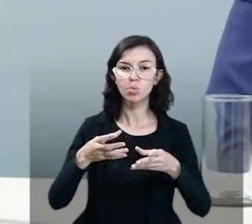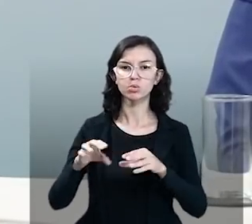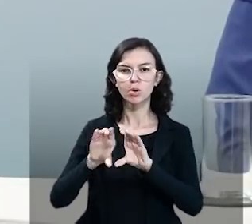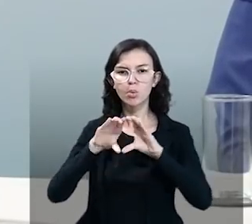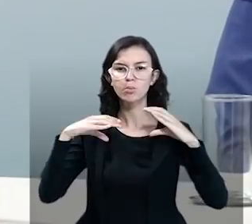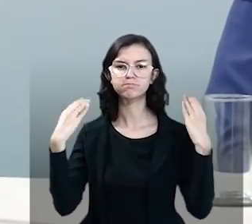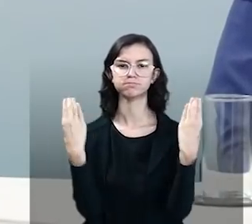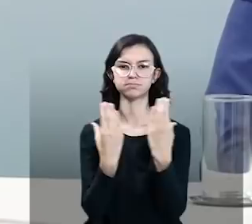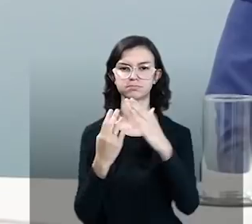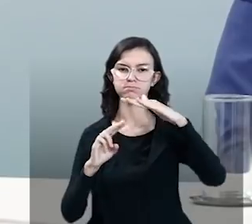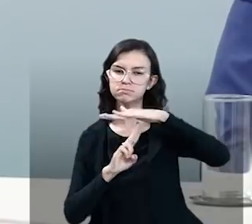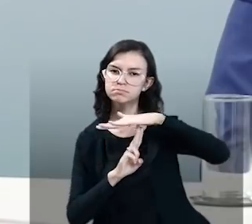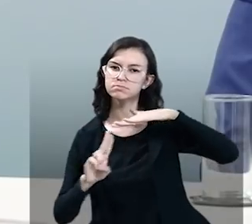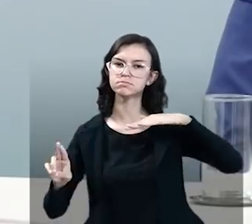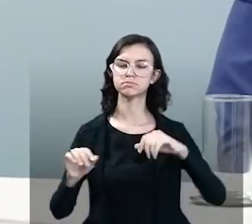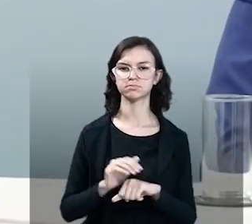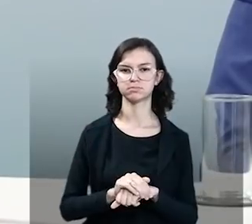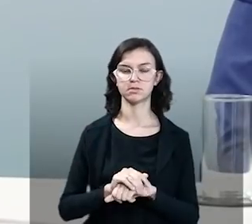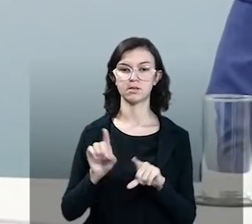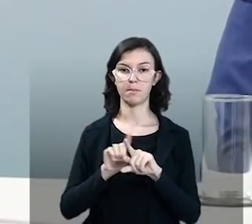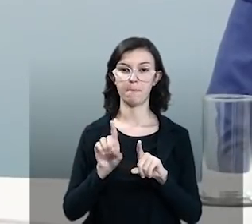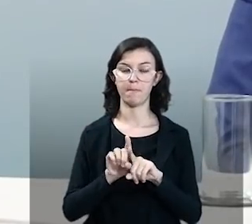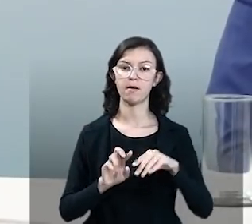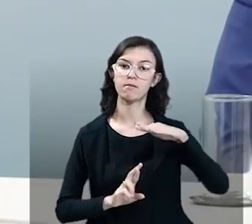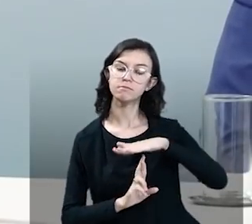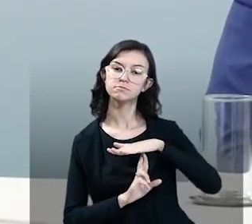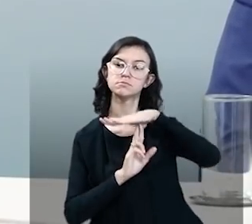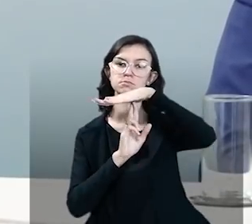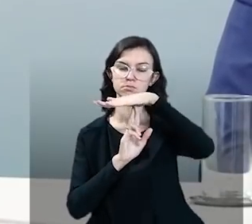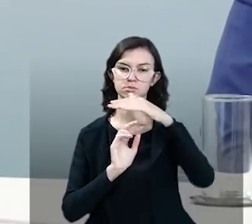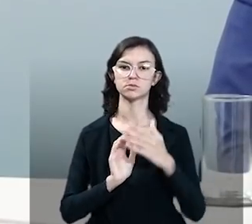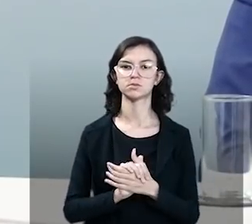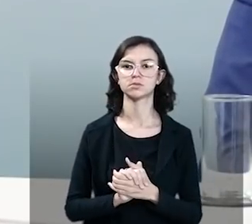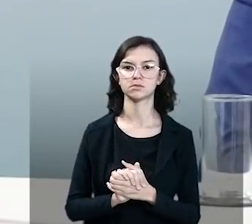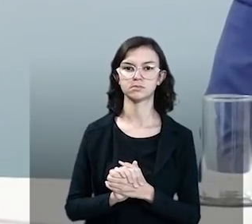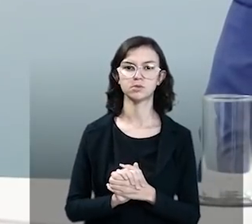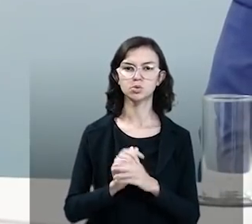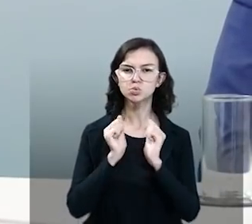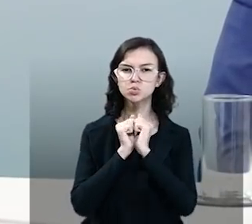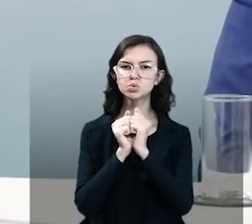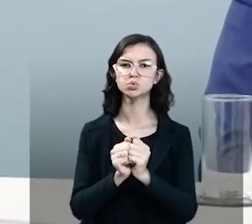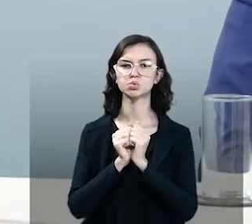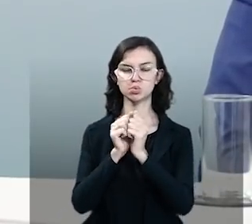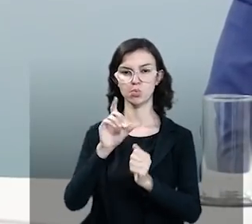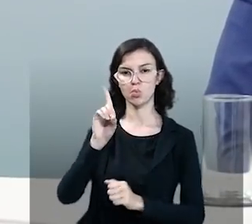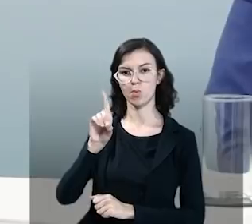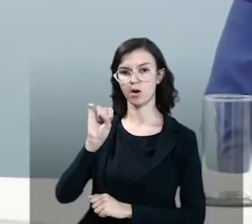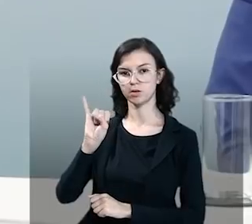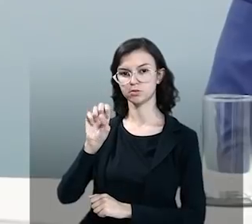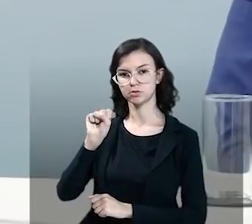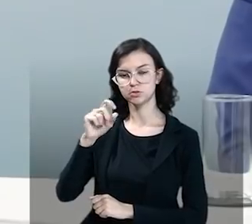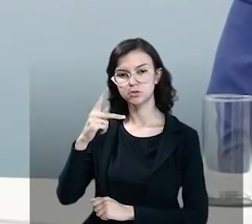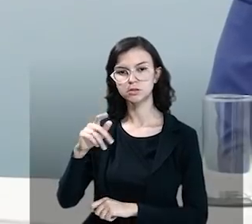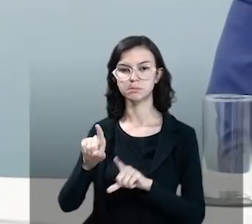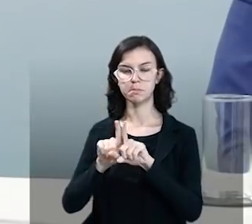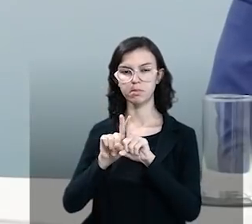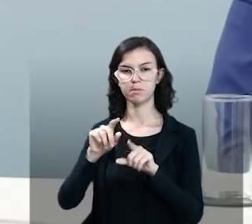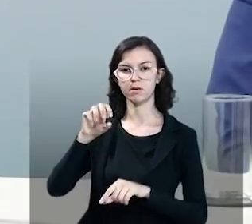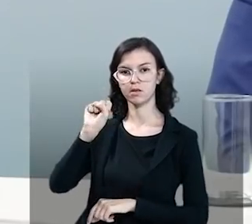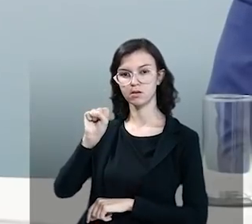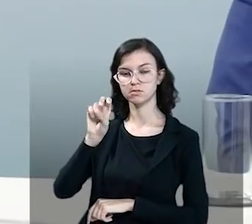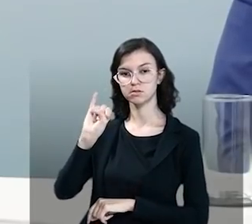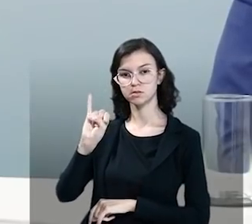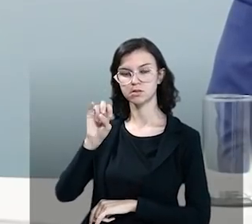federais, no nome dos seus reitores, que estão sempre muito próximos aqui da DIFIS, que estão sempre muito próximos da SESU como um todo.